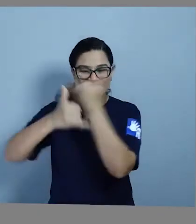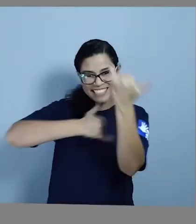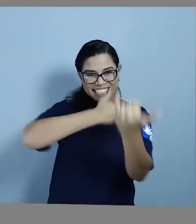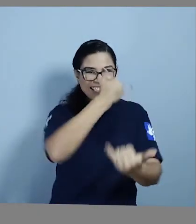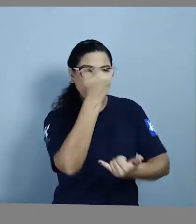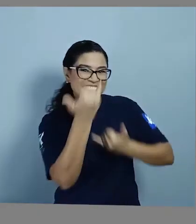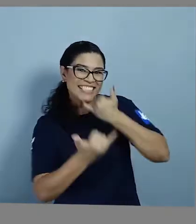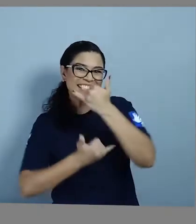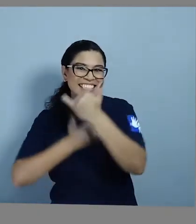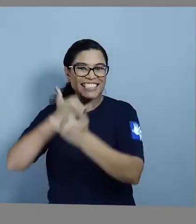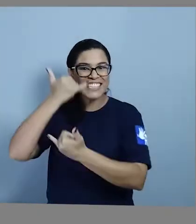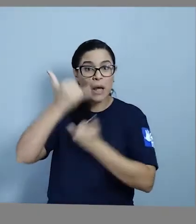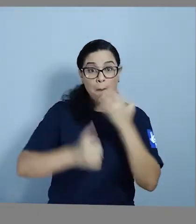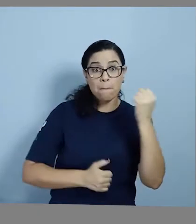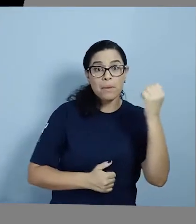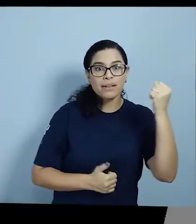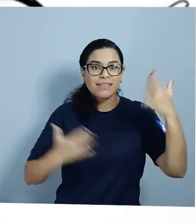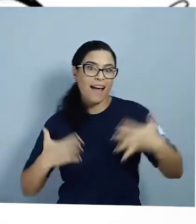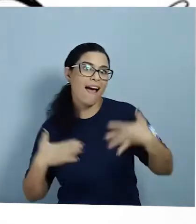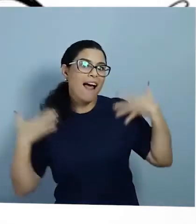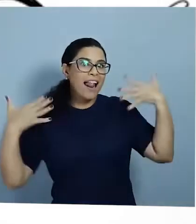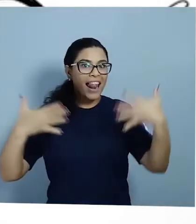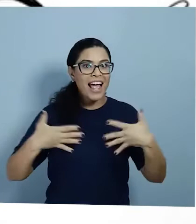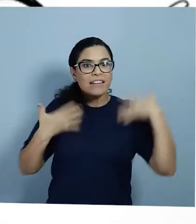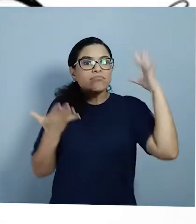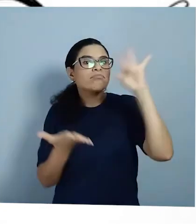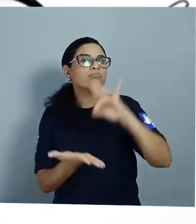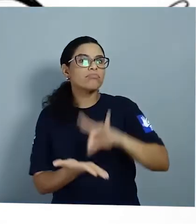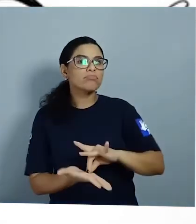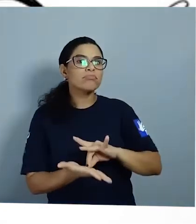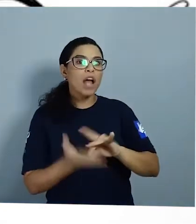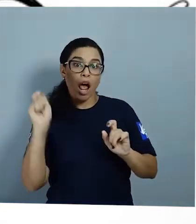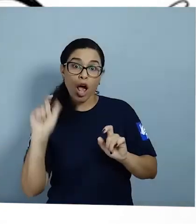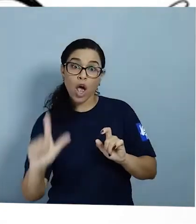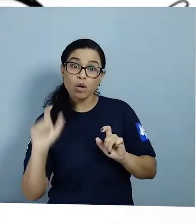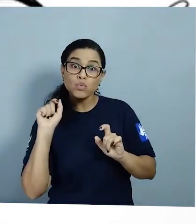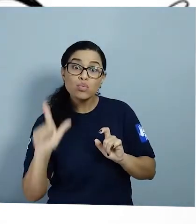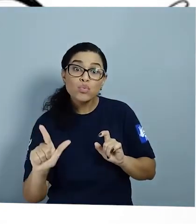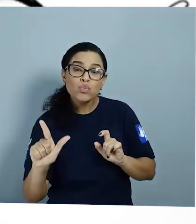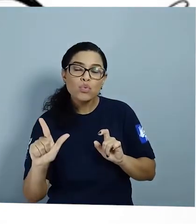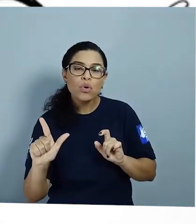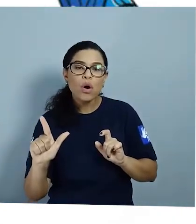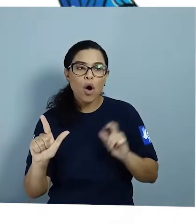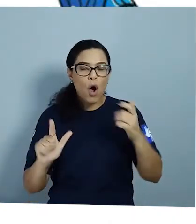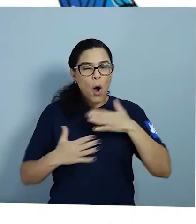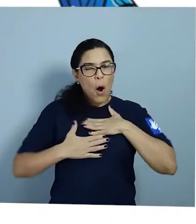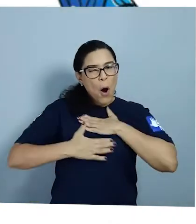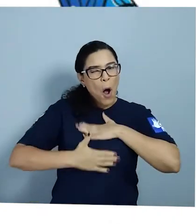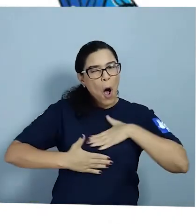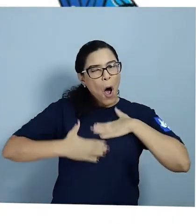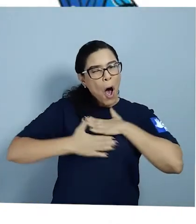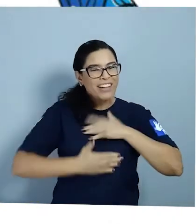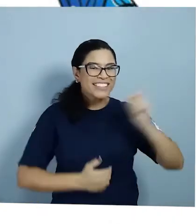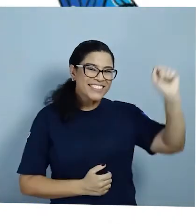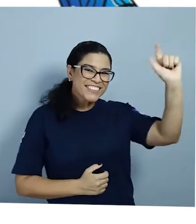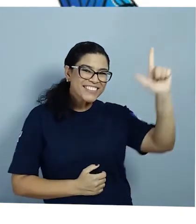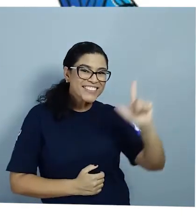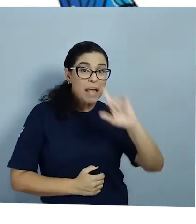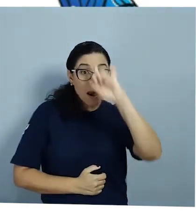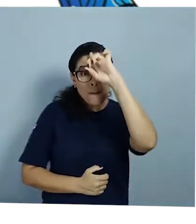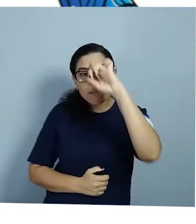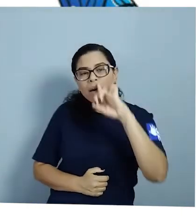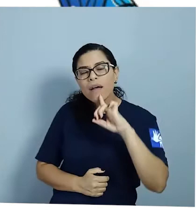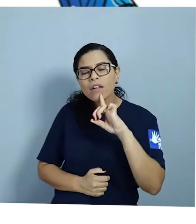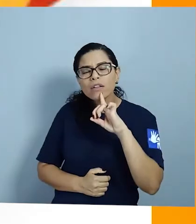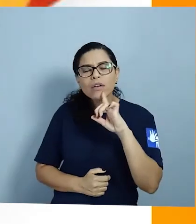luz as belas borboletas Borboletas brancas são alegres e francas Borboletas azuis gostam muito